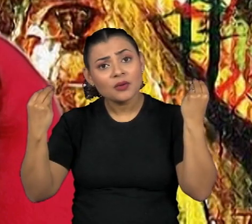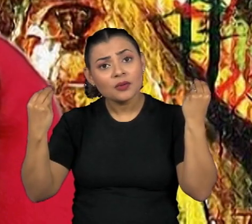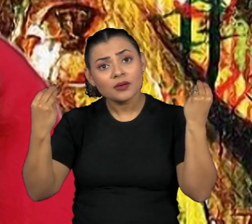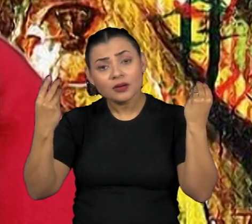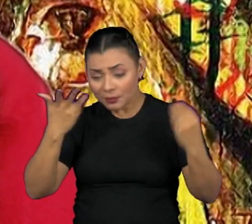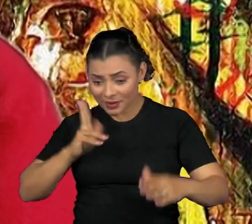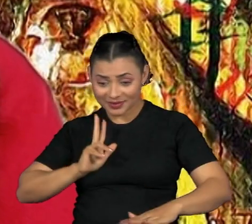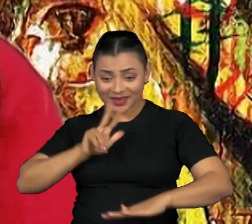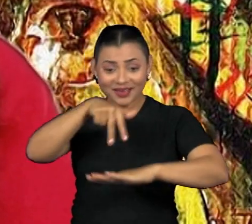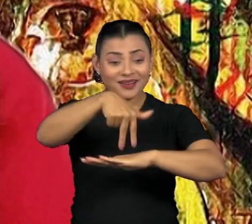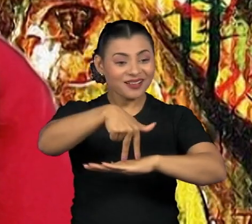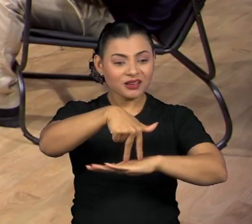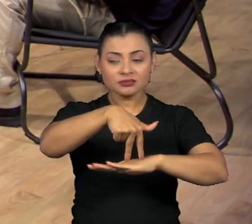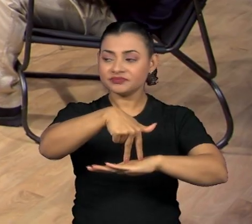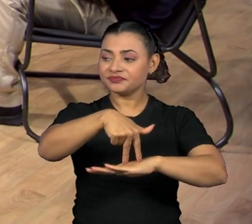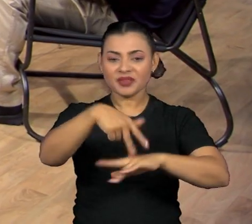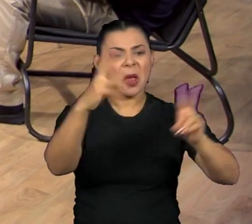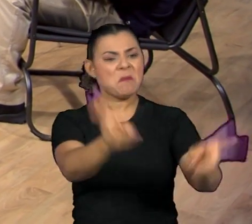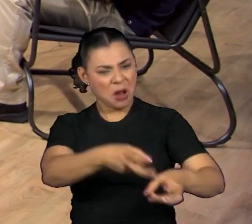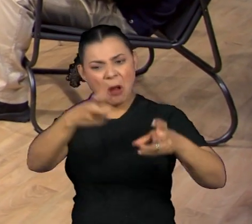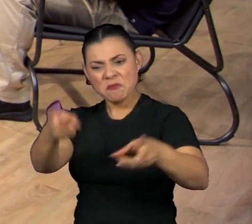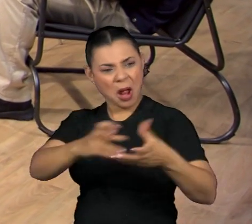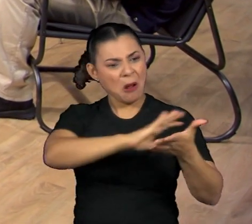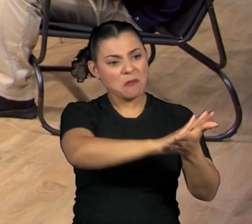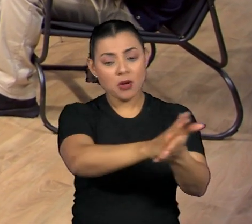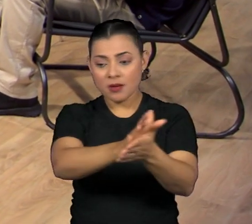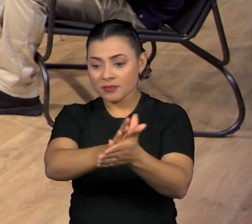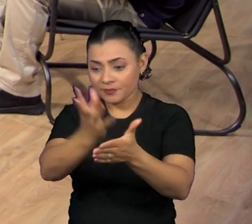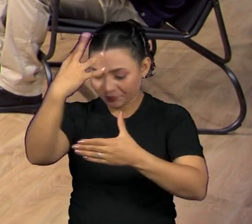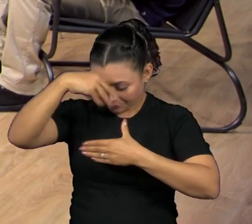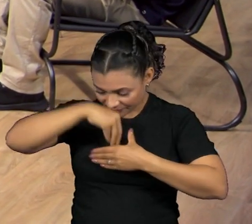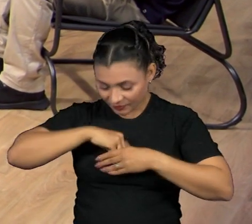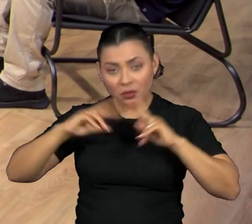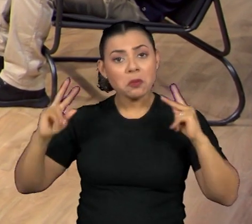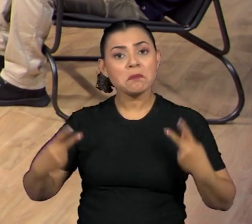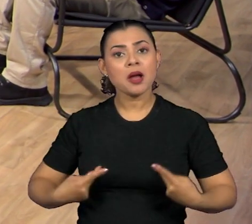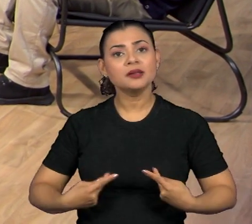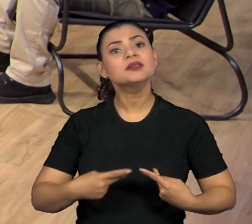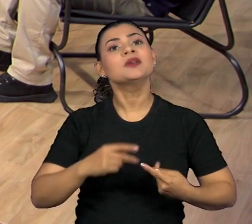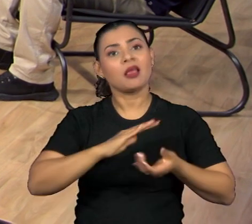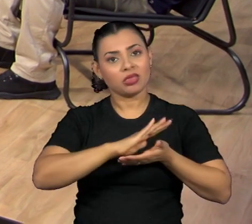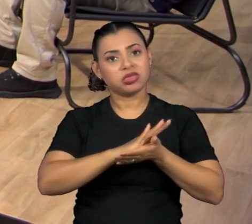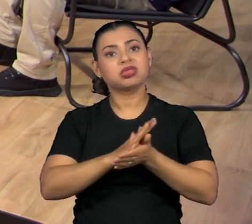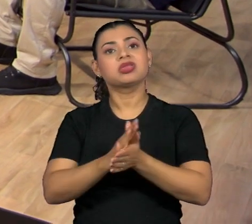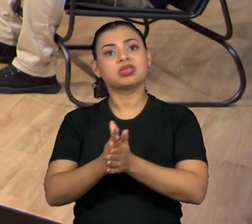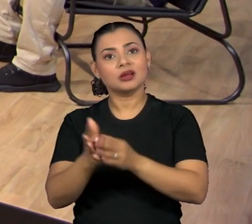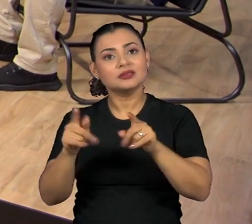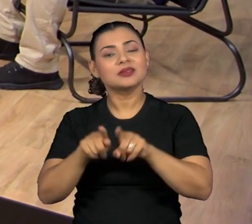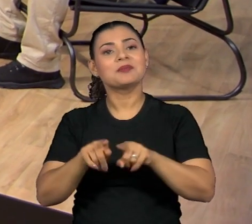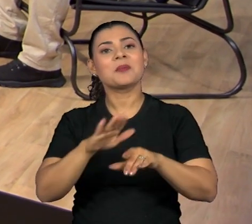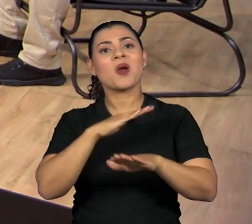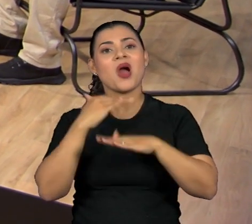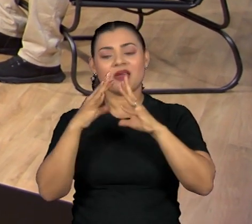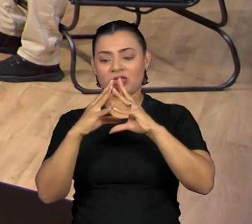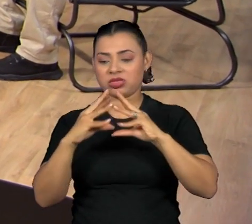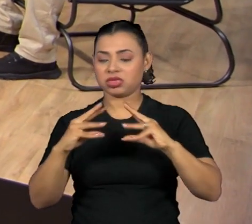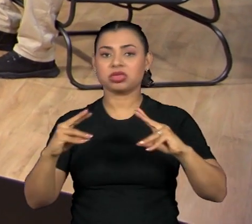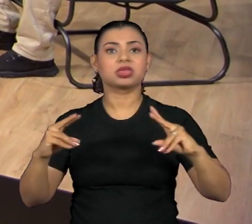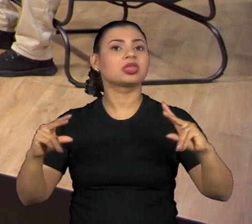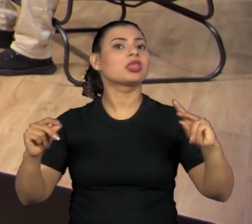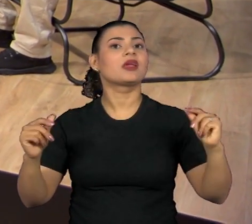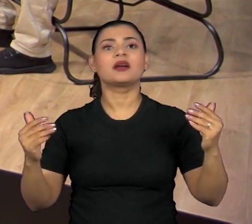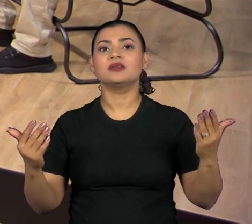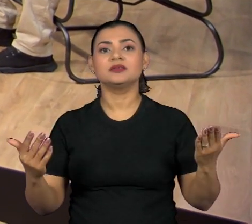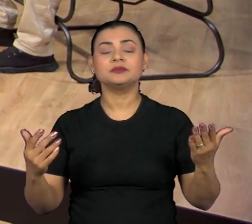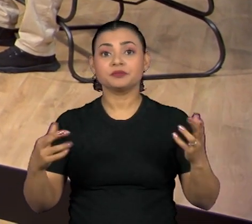espaço ao qual ele faz parte, ele também começa a não ter pensamentos positivos diante de tudo que nos rodeia. Então, aí a